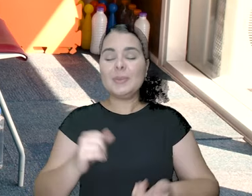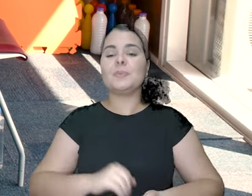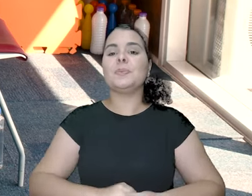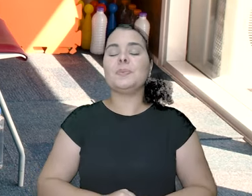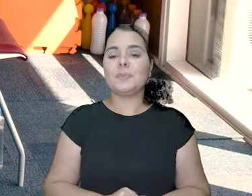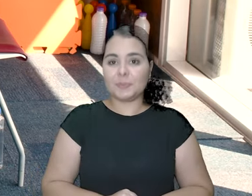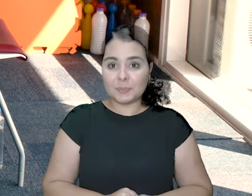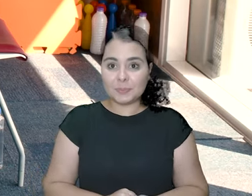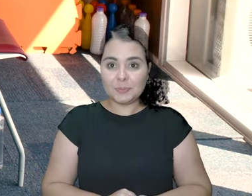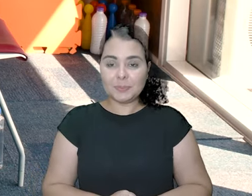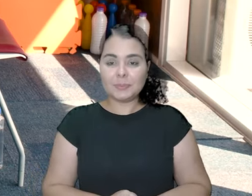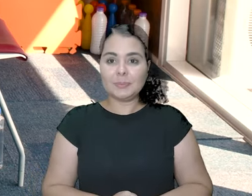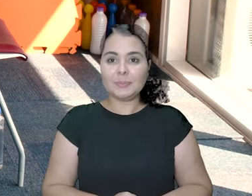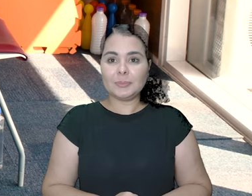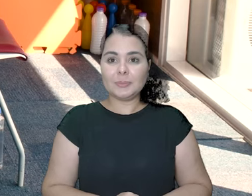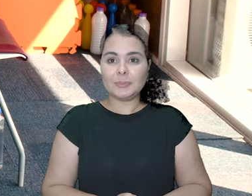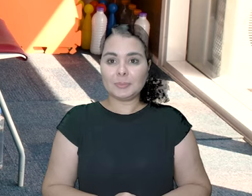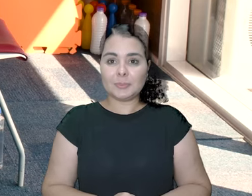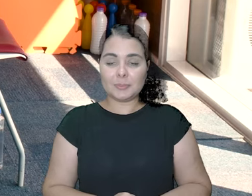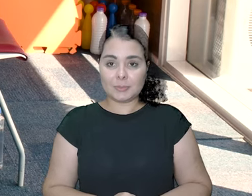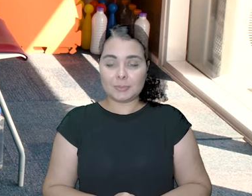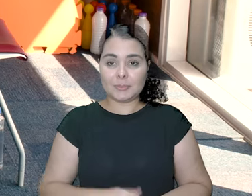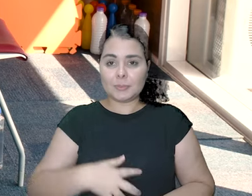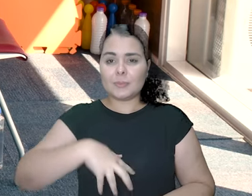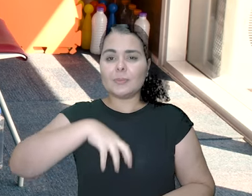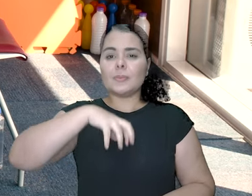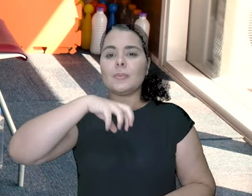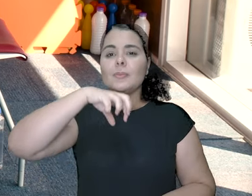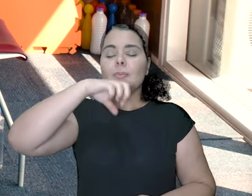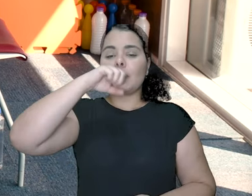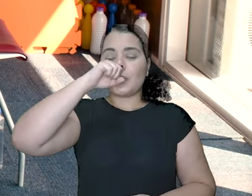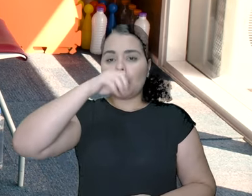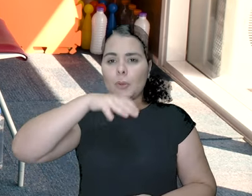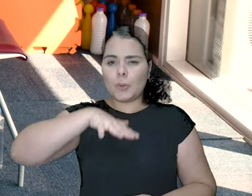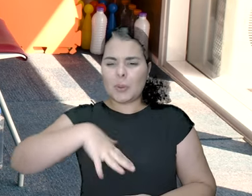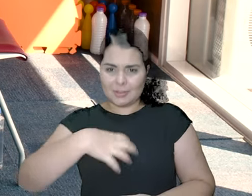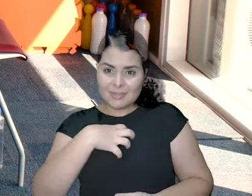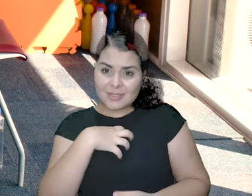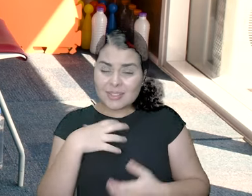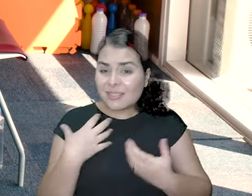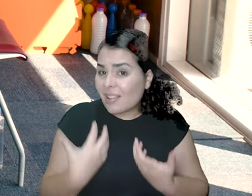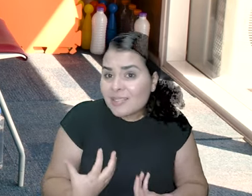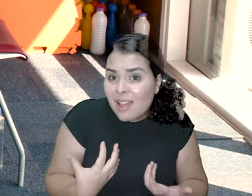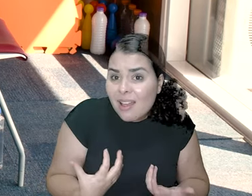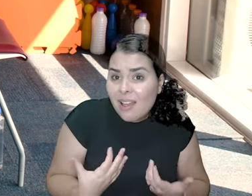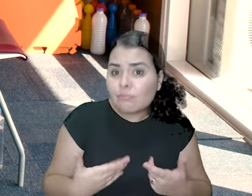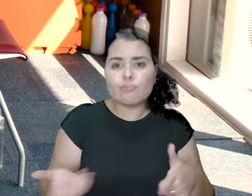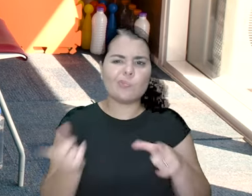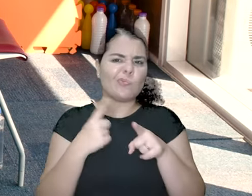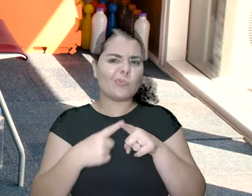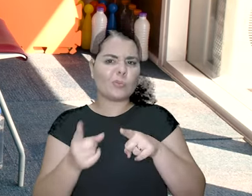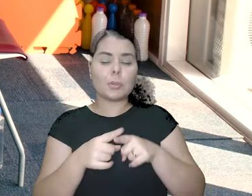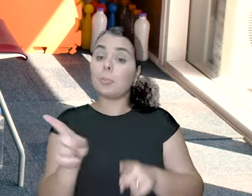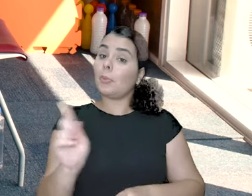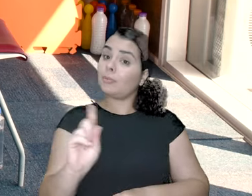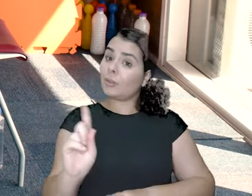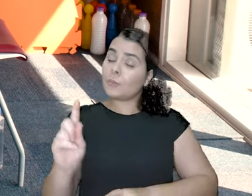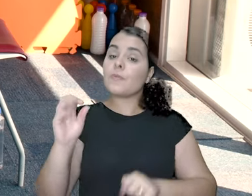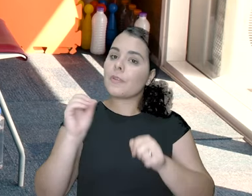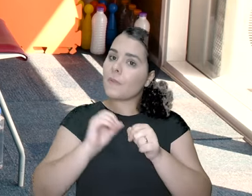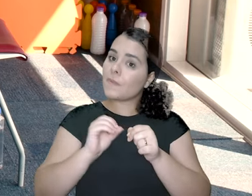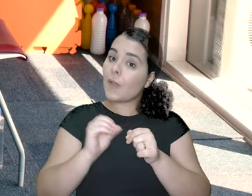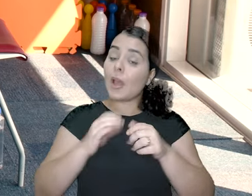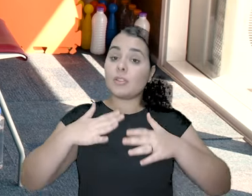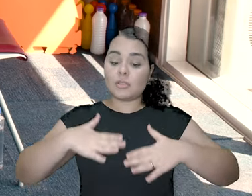Bora lá! Solta o ar. Se começou a alcançar, não tem problema. Faz um